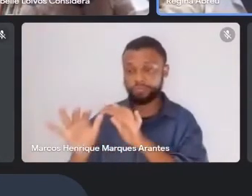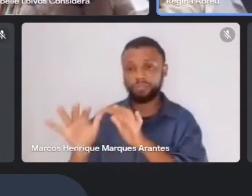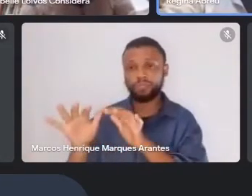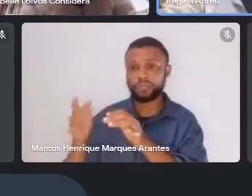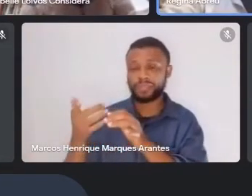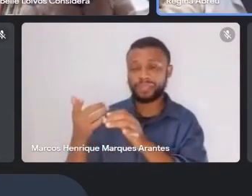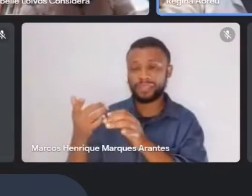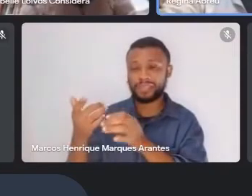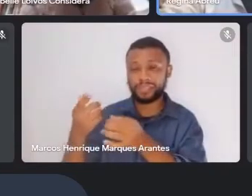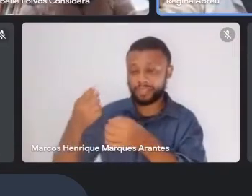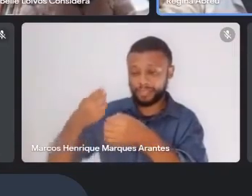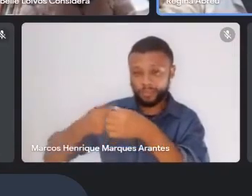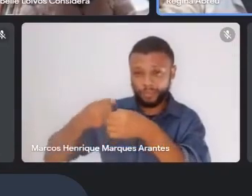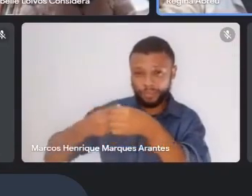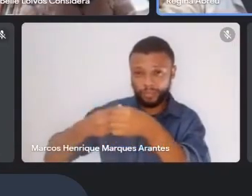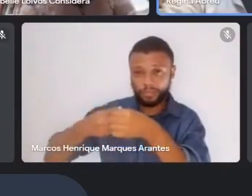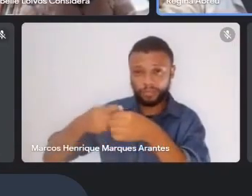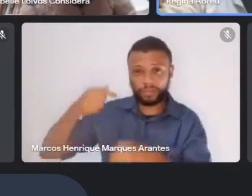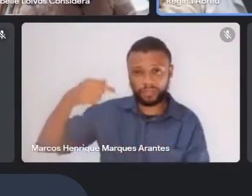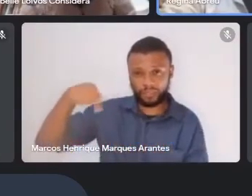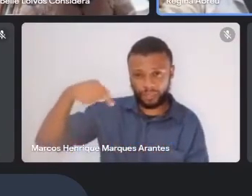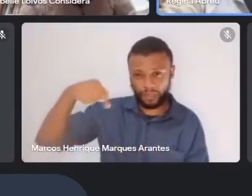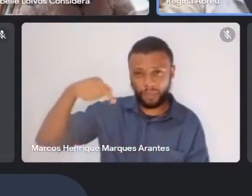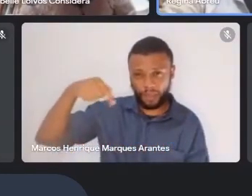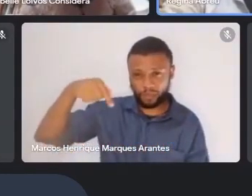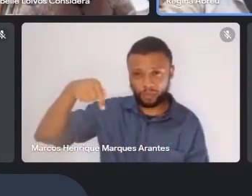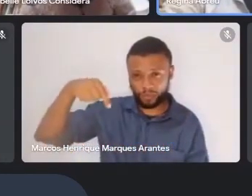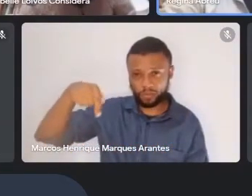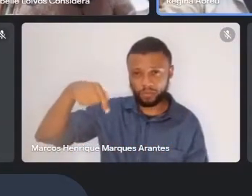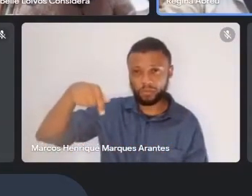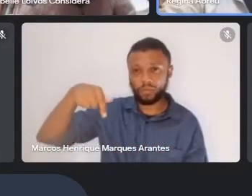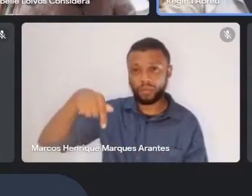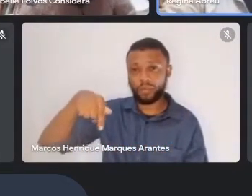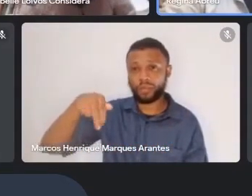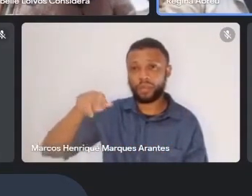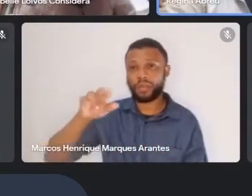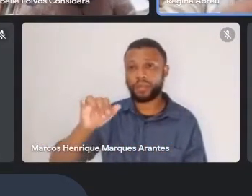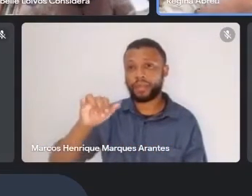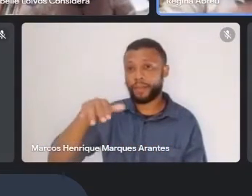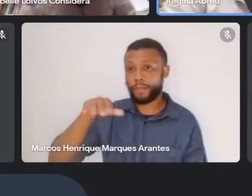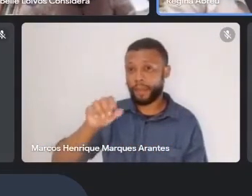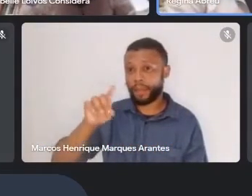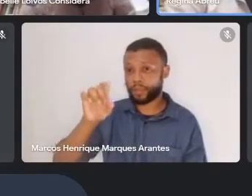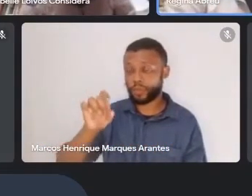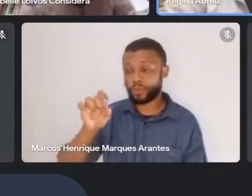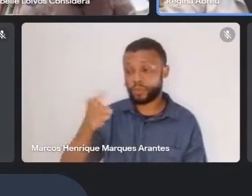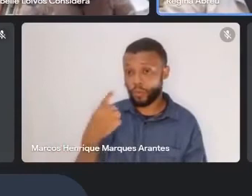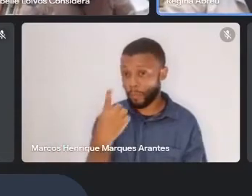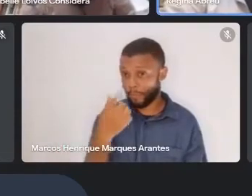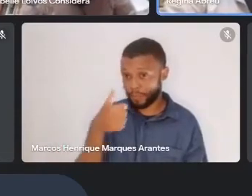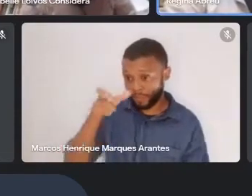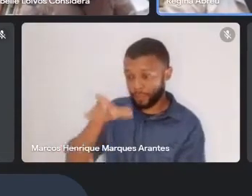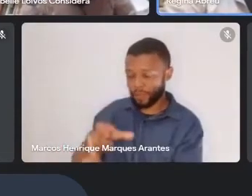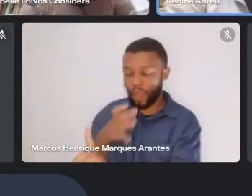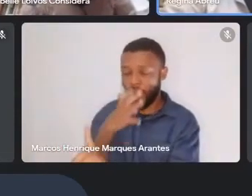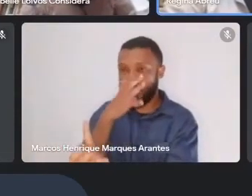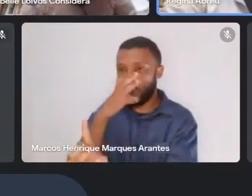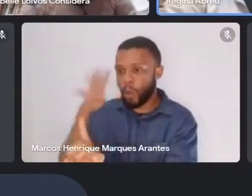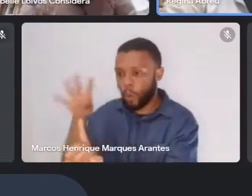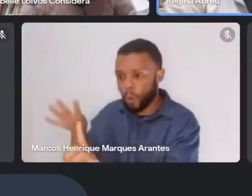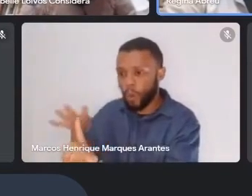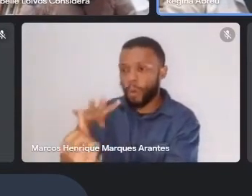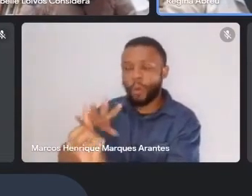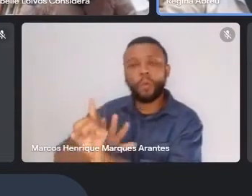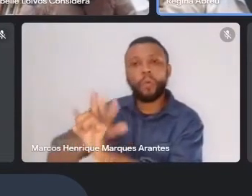Queimados, Queimados, município de Queimados, a pessoa mais, uma das pessoas admiradas, era